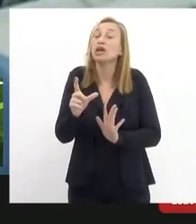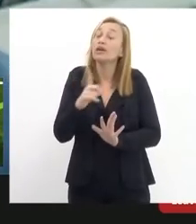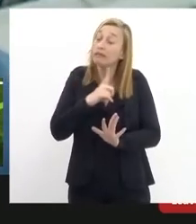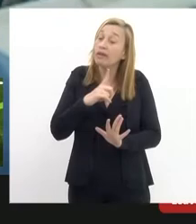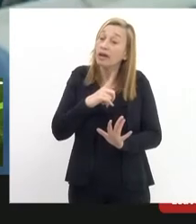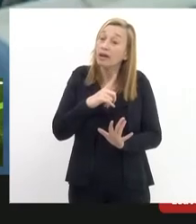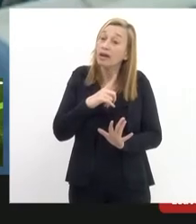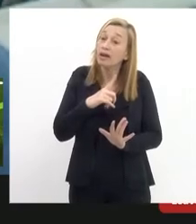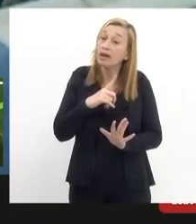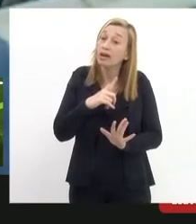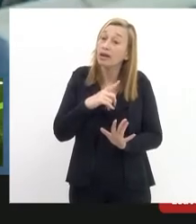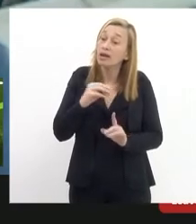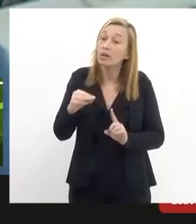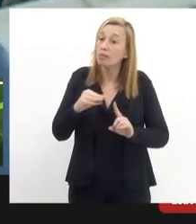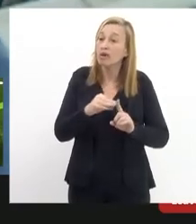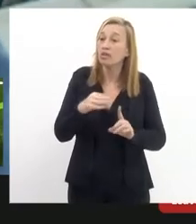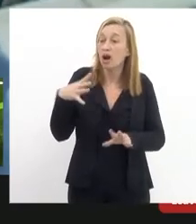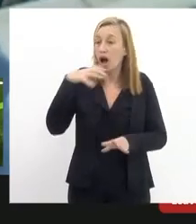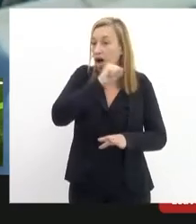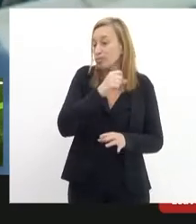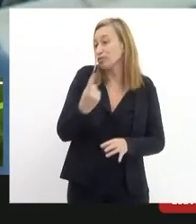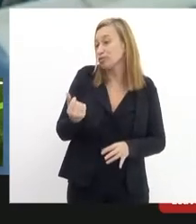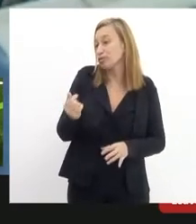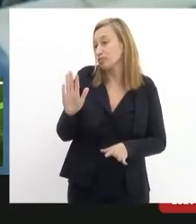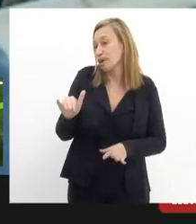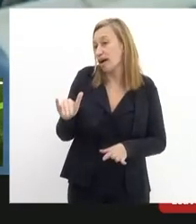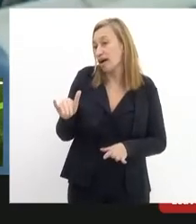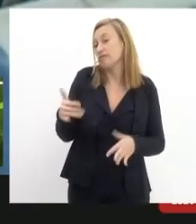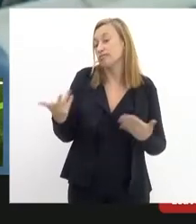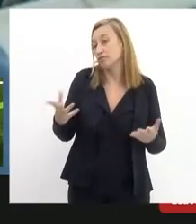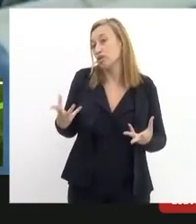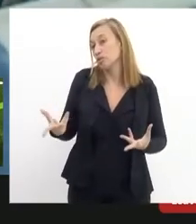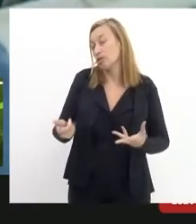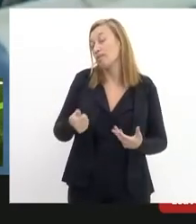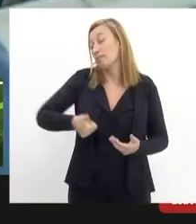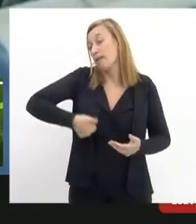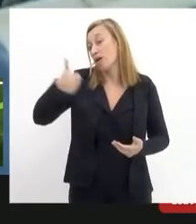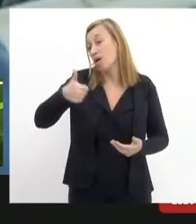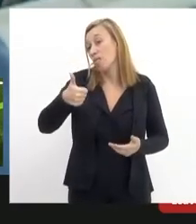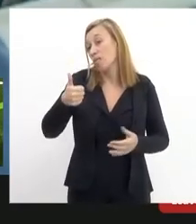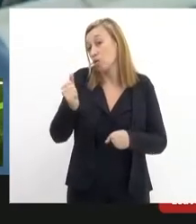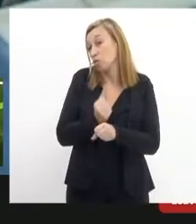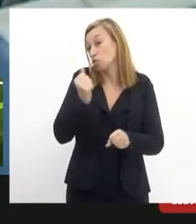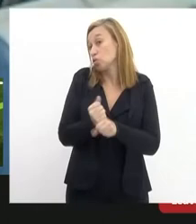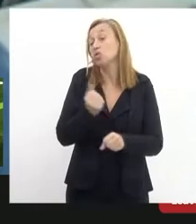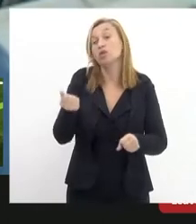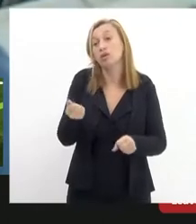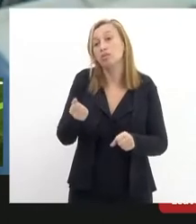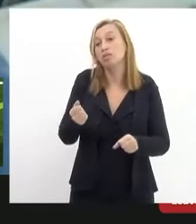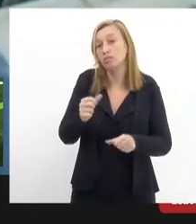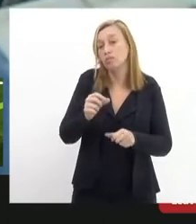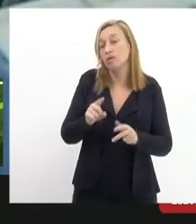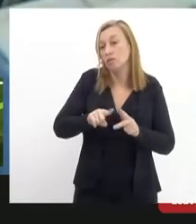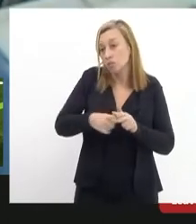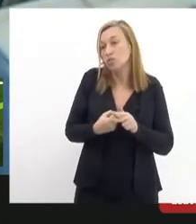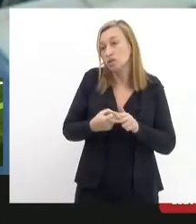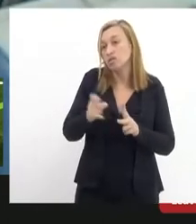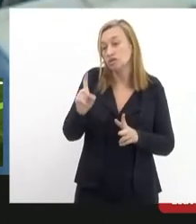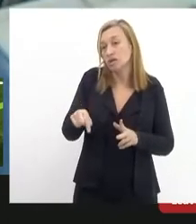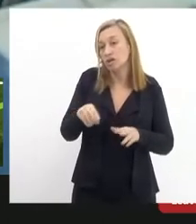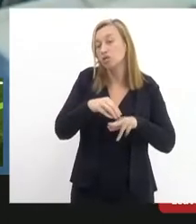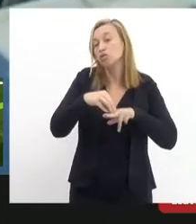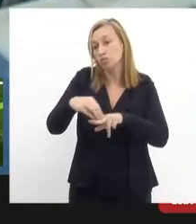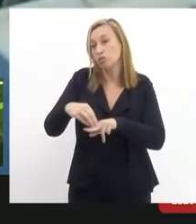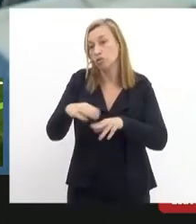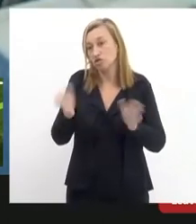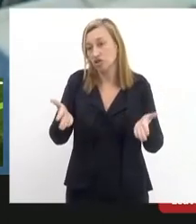métodos mais rápidos mais baratos e mais eficazes para para construção para restauração dos